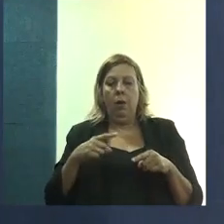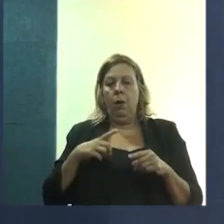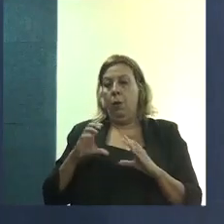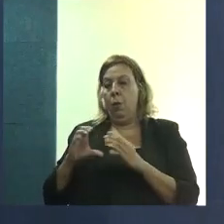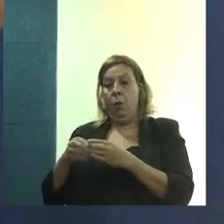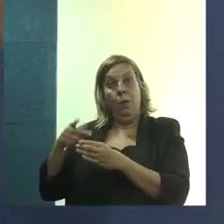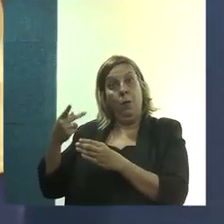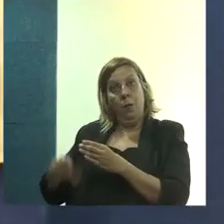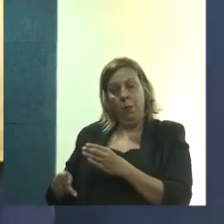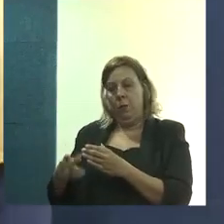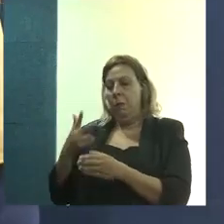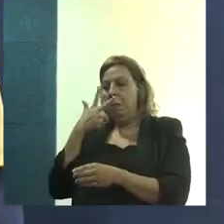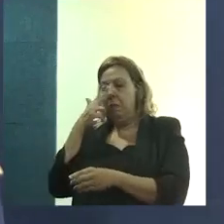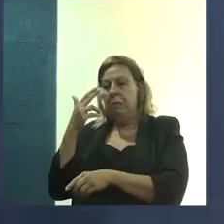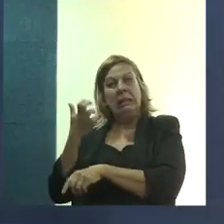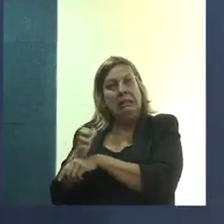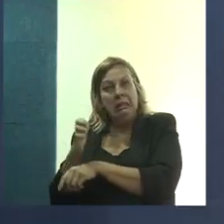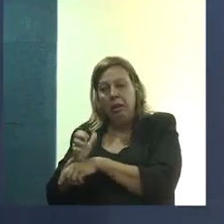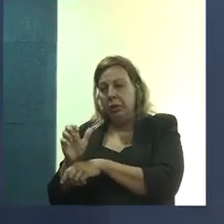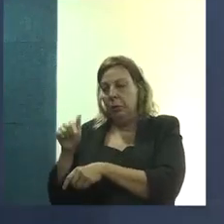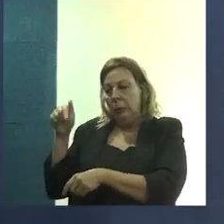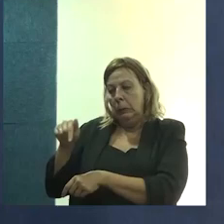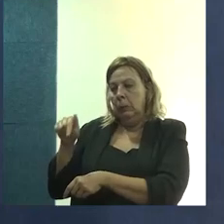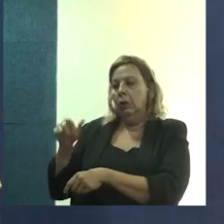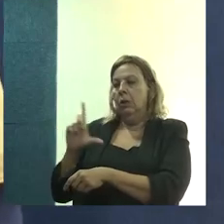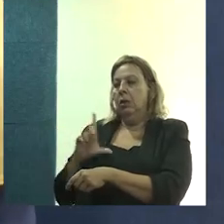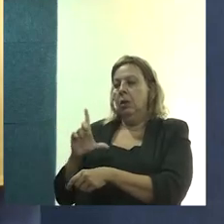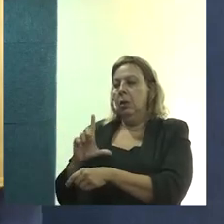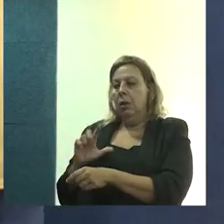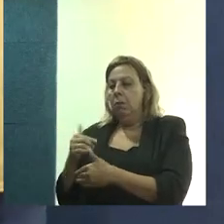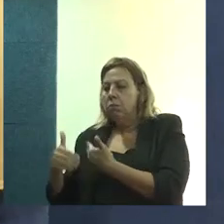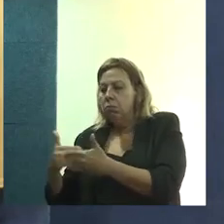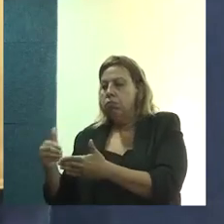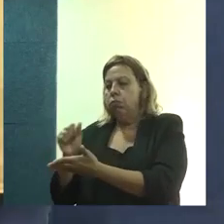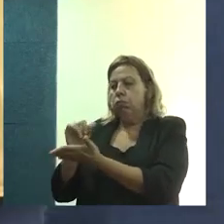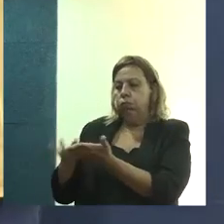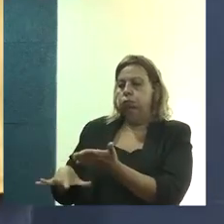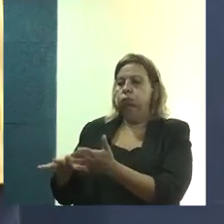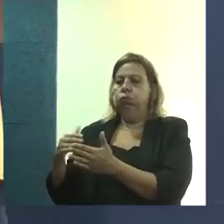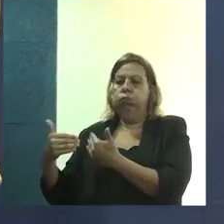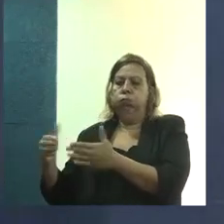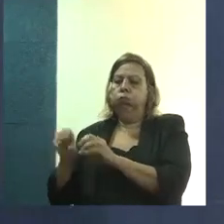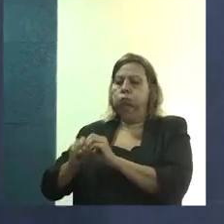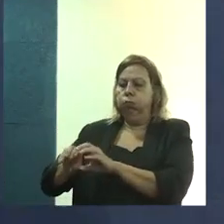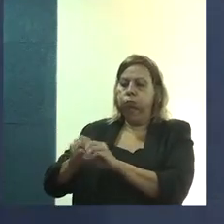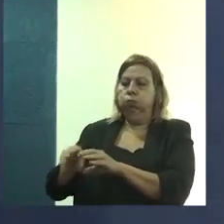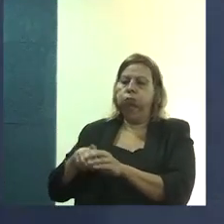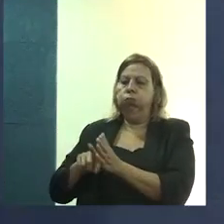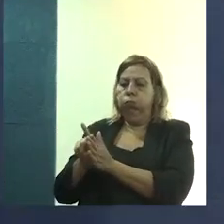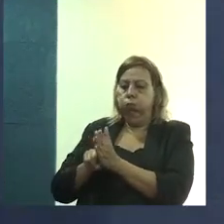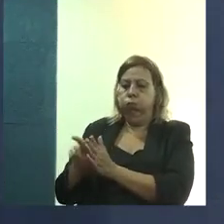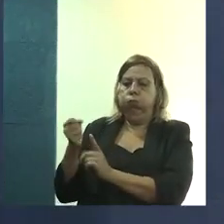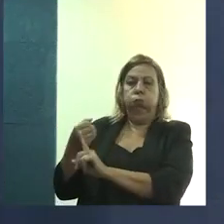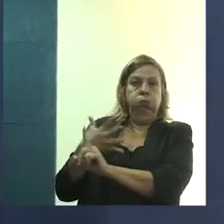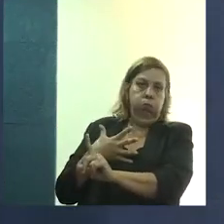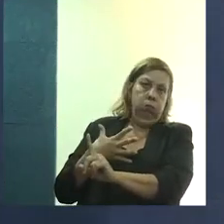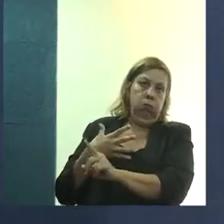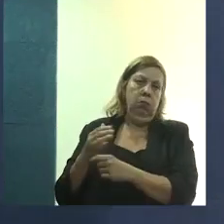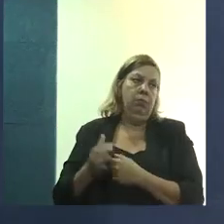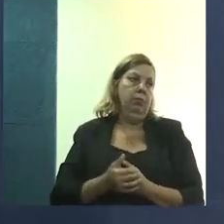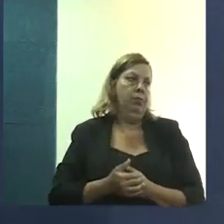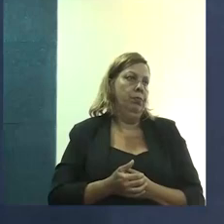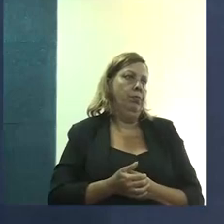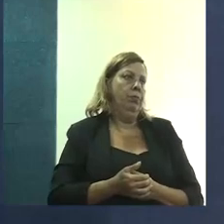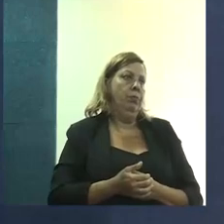residência como ponto de convergência das atividades desenvolvidas no âmbito do ensino, pesquisa e